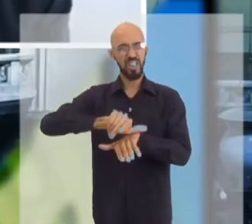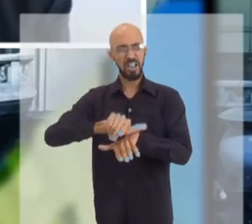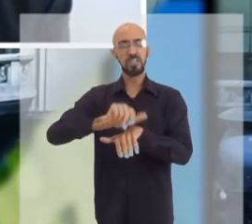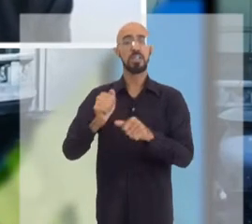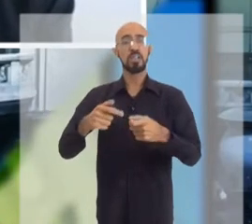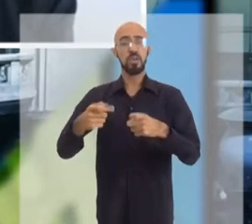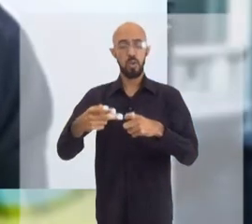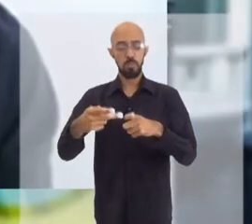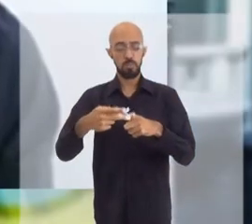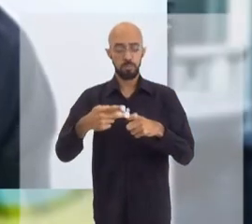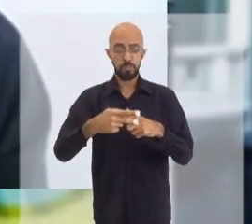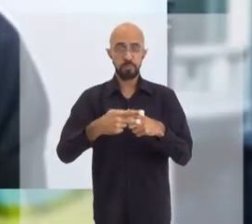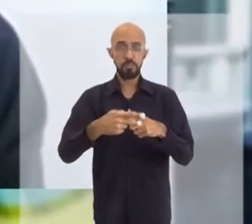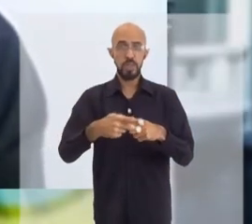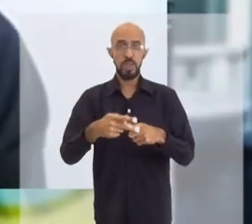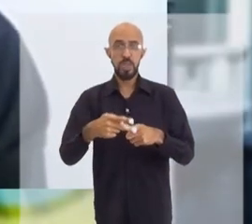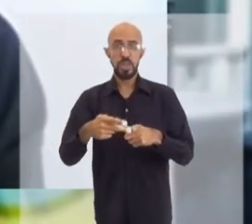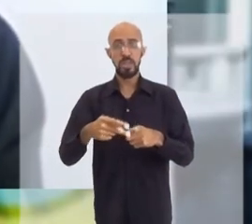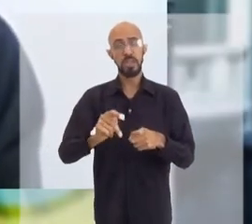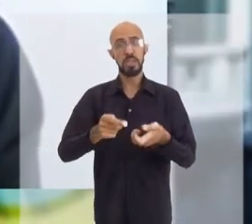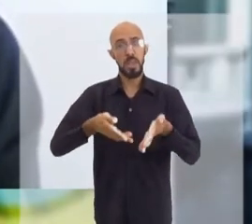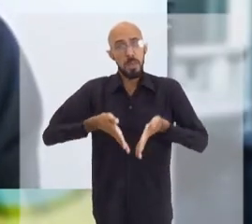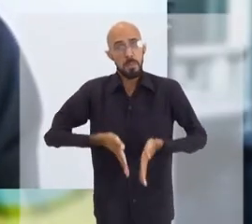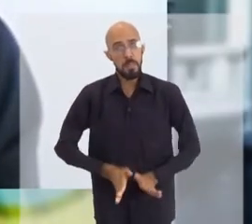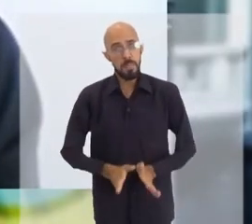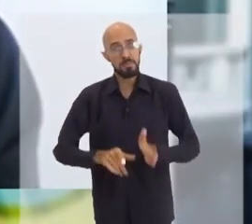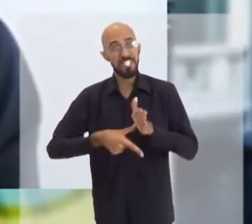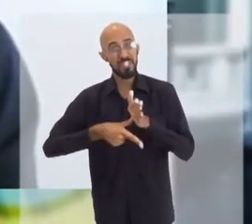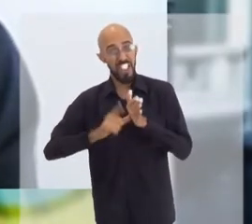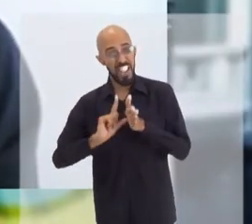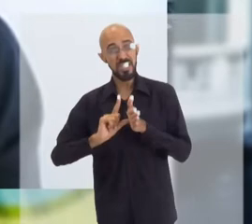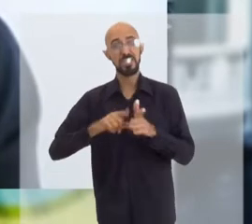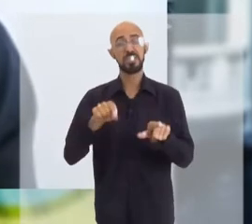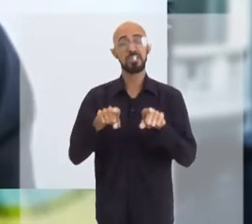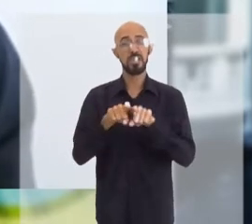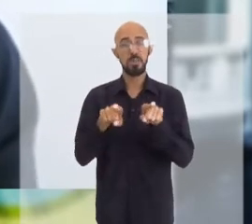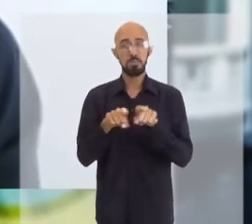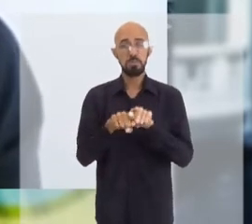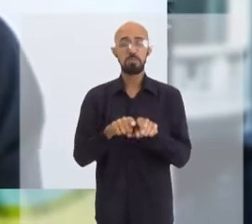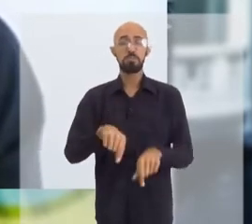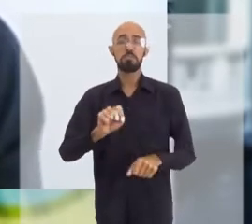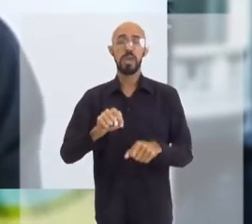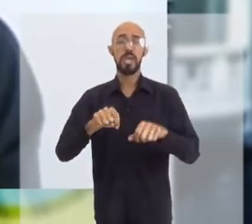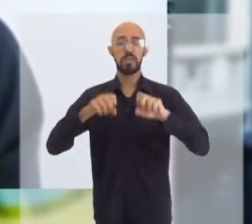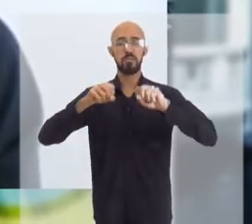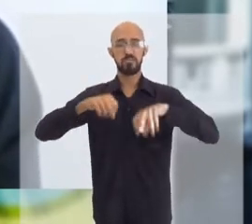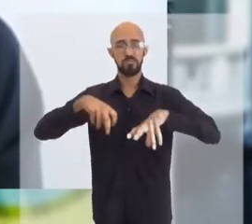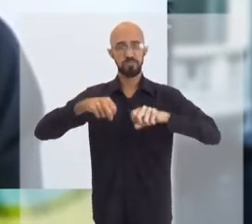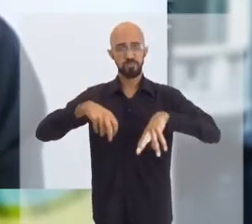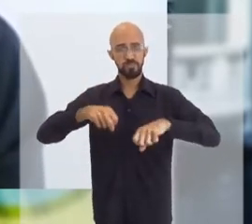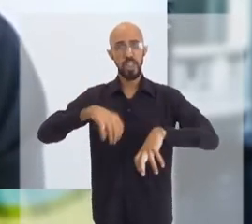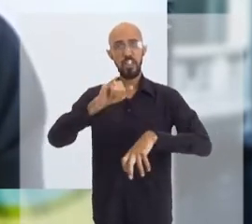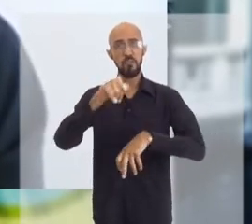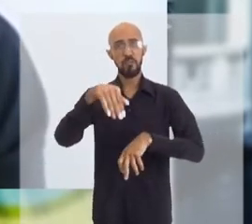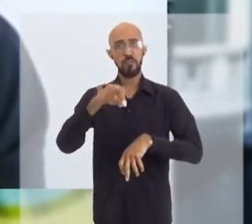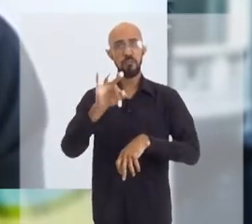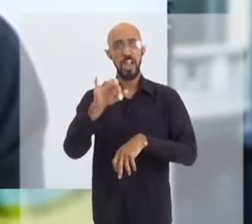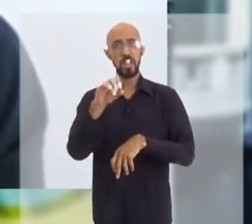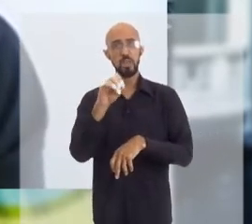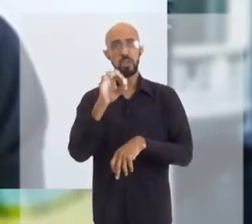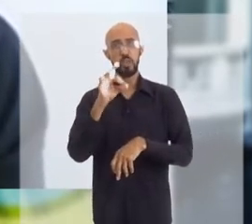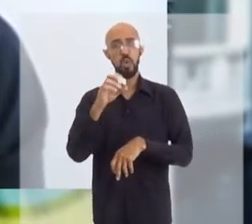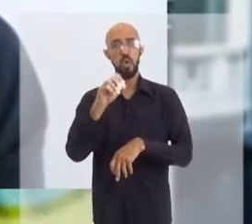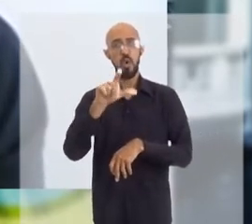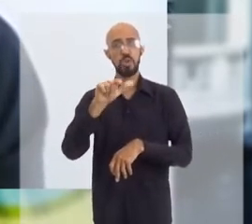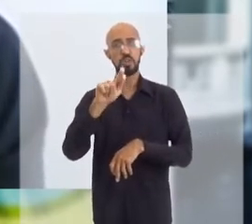além de pediatra neonatologista, me especializei em pediatra infectologista também, e participei e